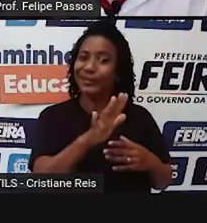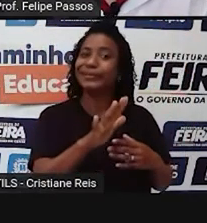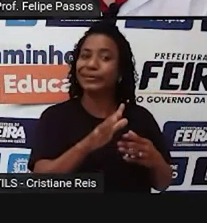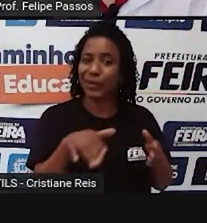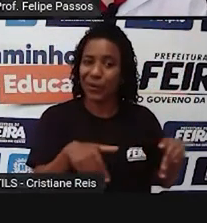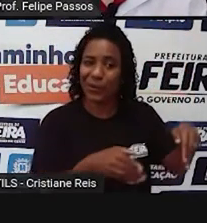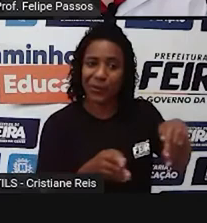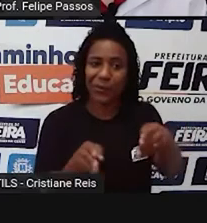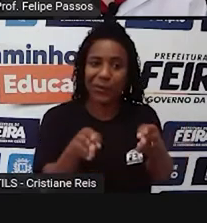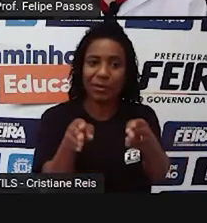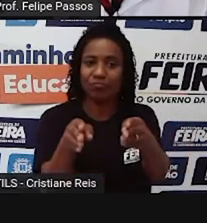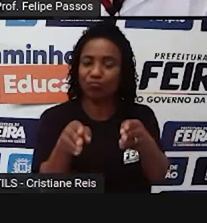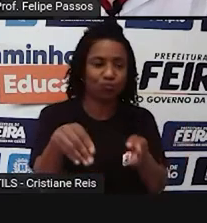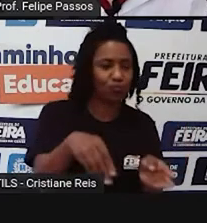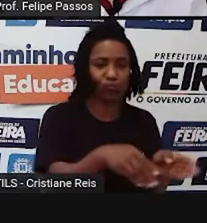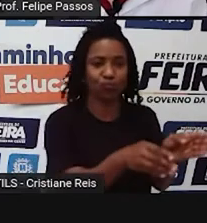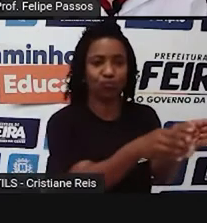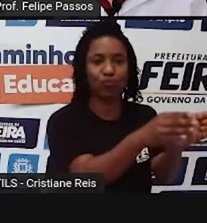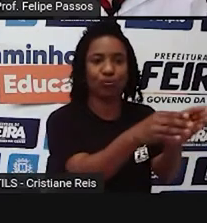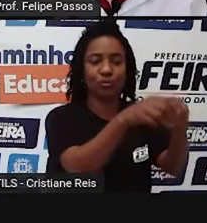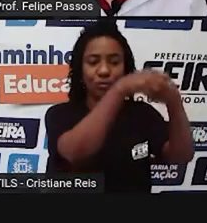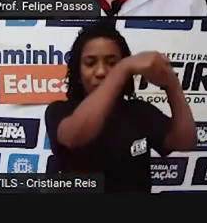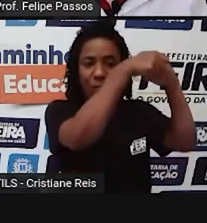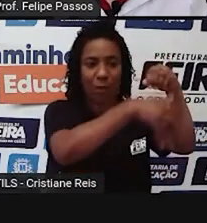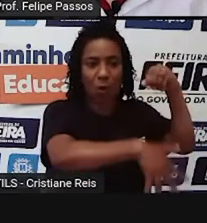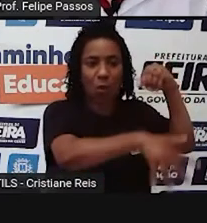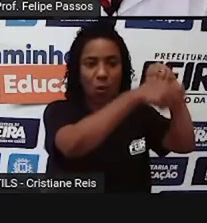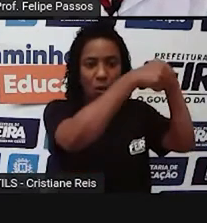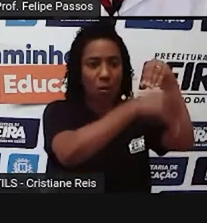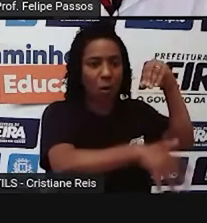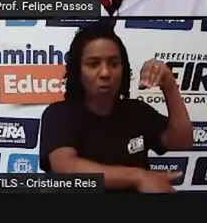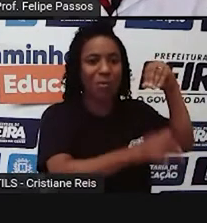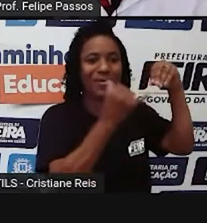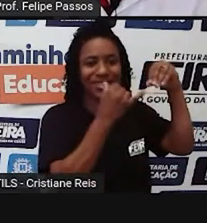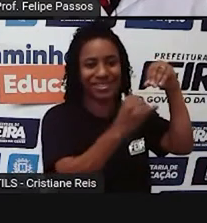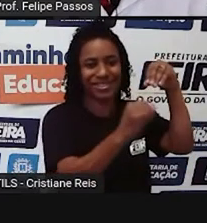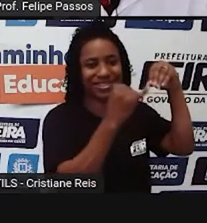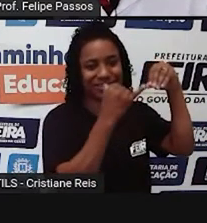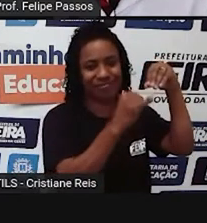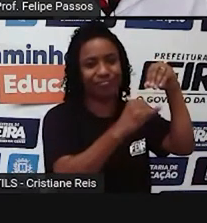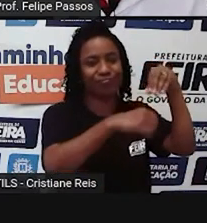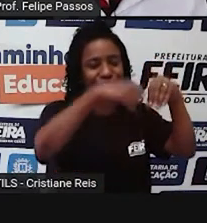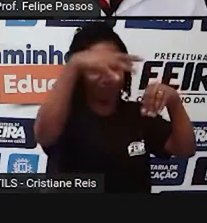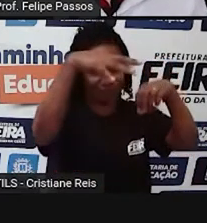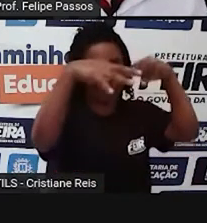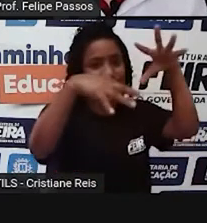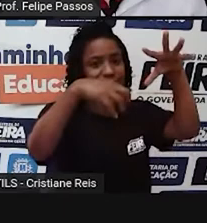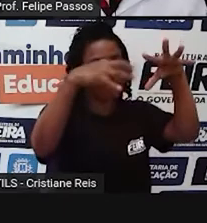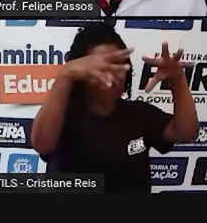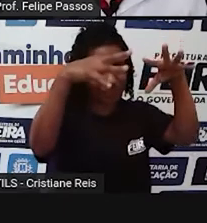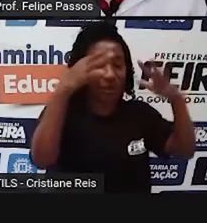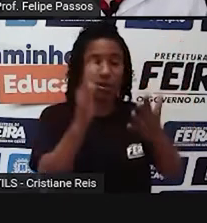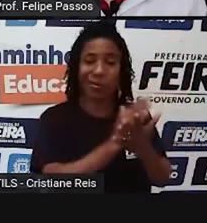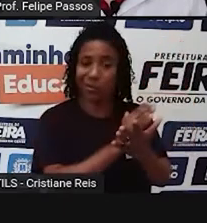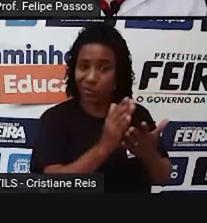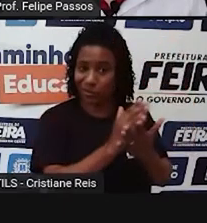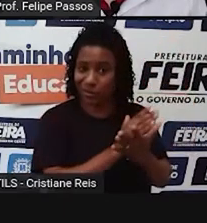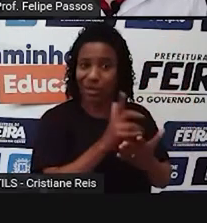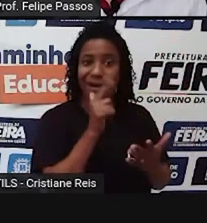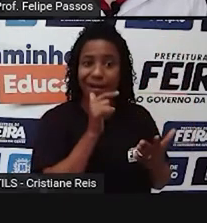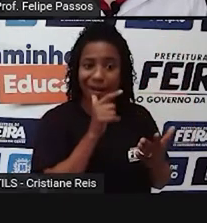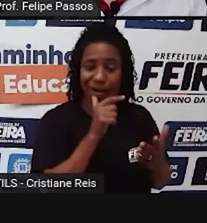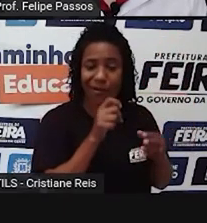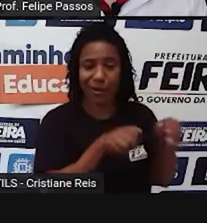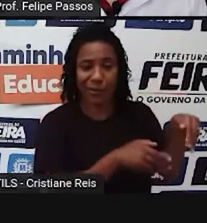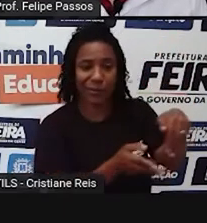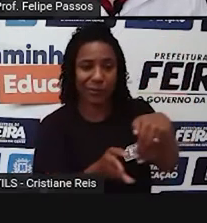O rio deixou de correr dali pra baixo, como ele corria antes. Muita área foi alagada pra construir essa hidrelétrica